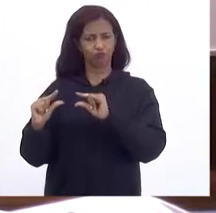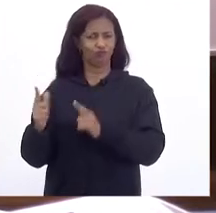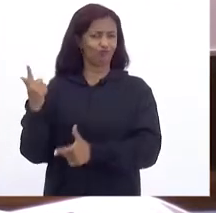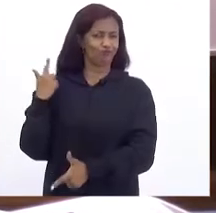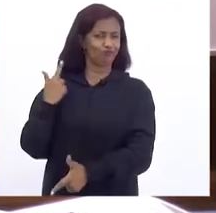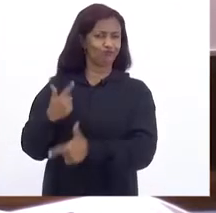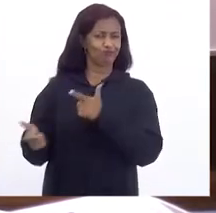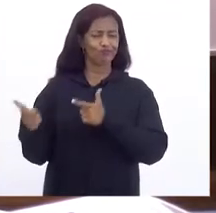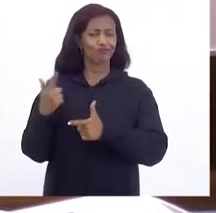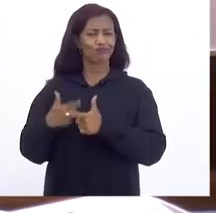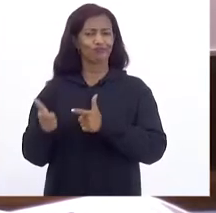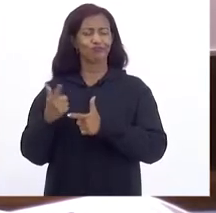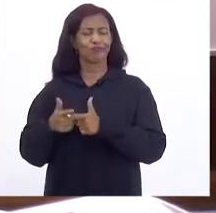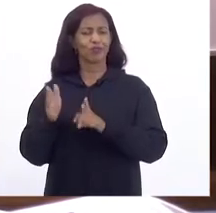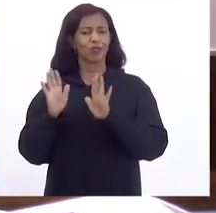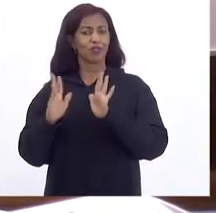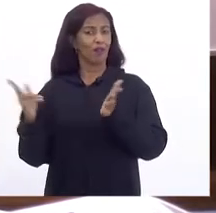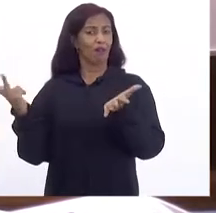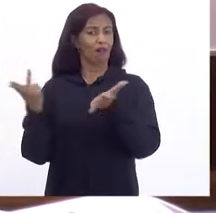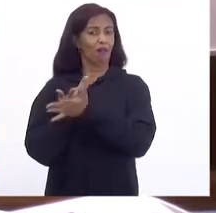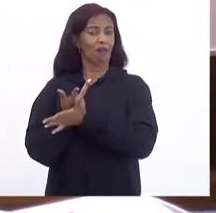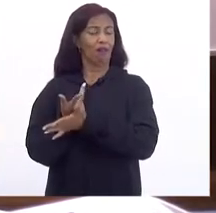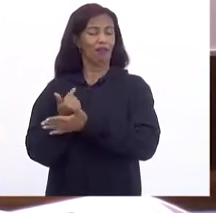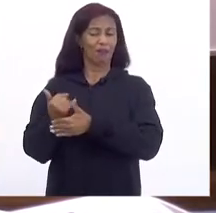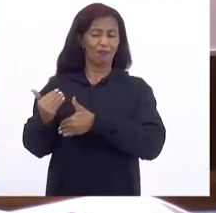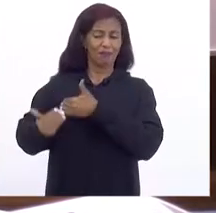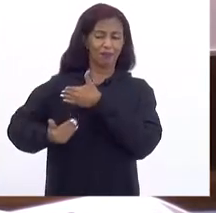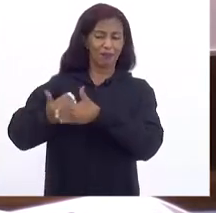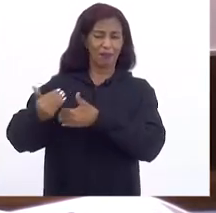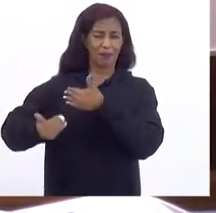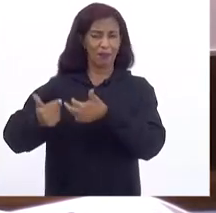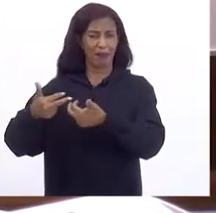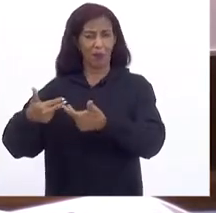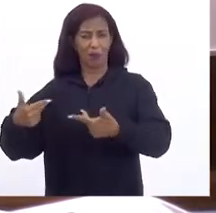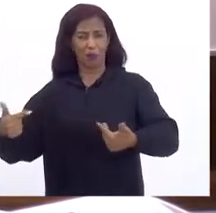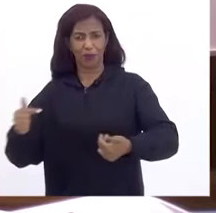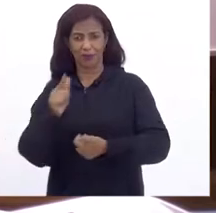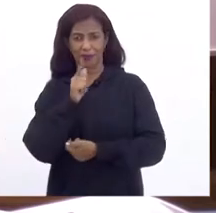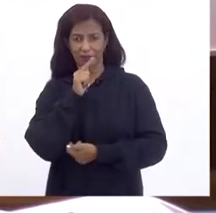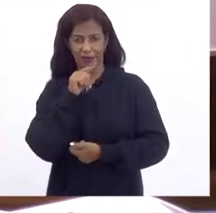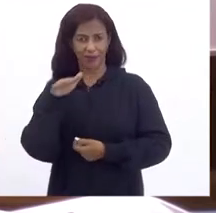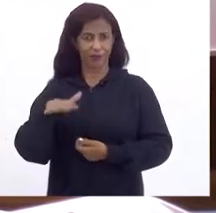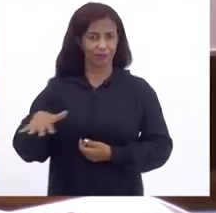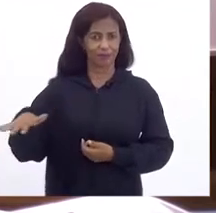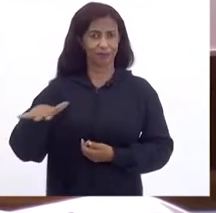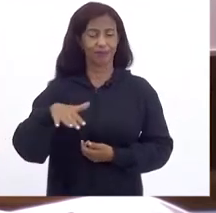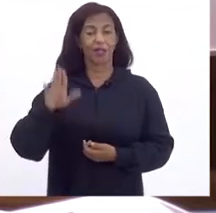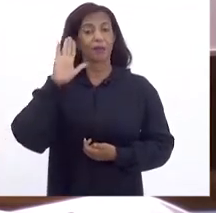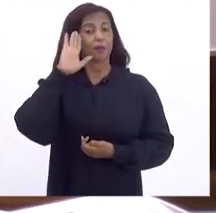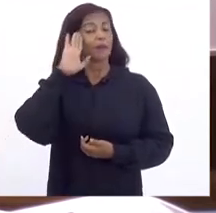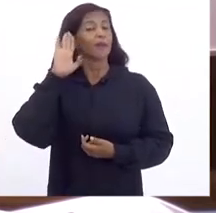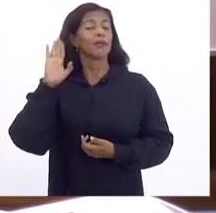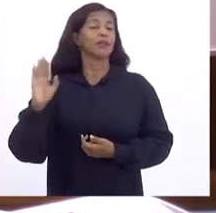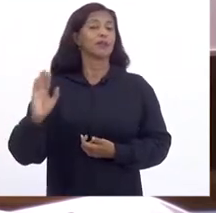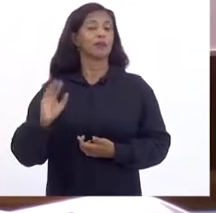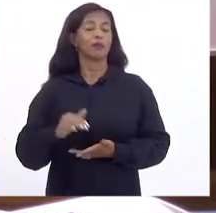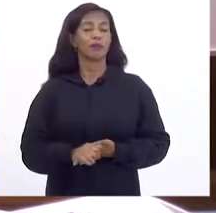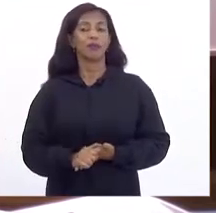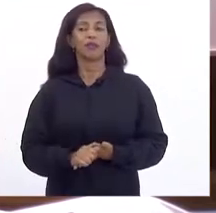Que temos Que tem ocorrido De qualidade Da água Principalmente